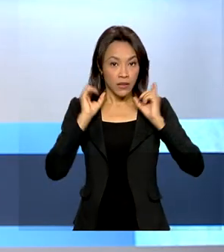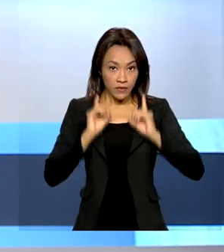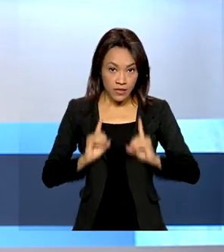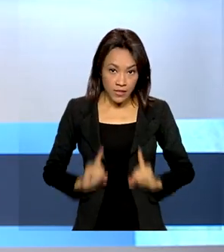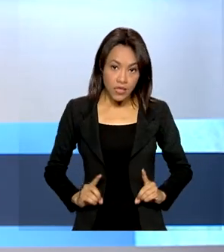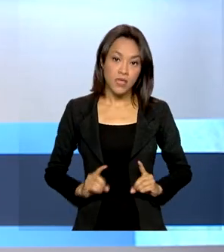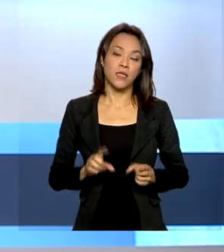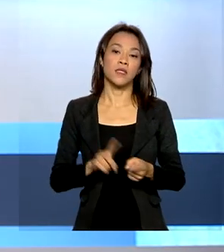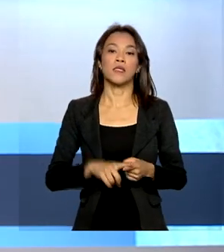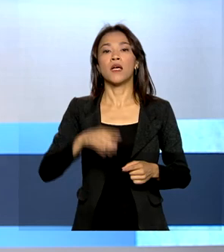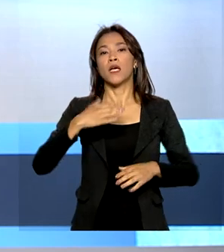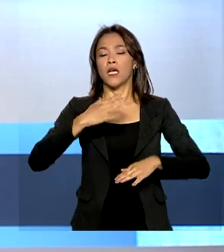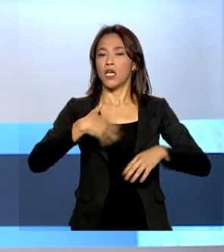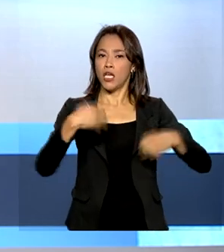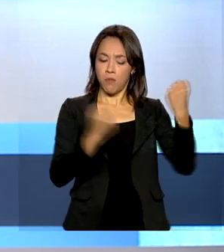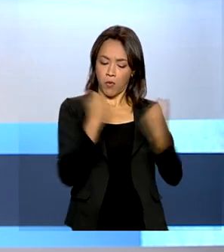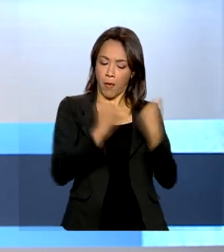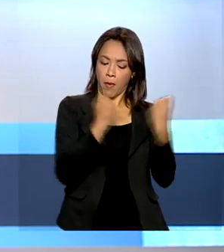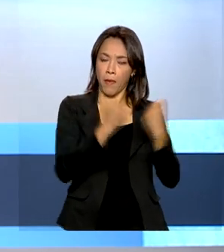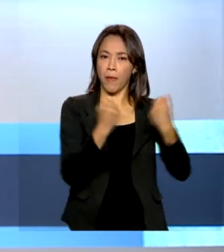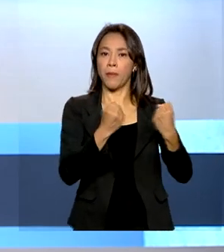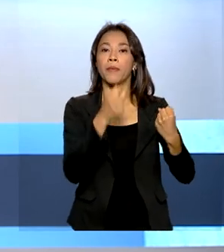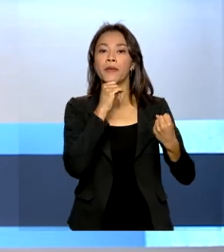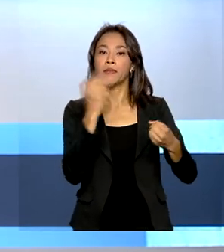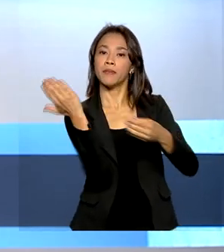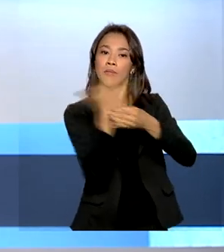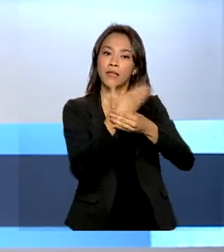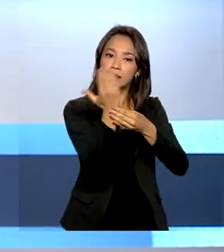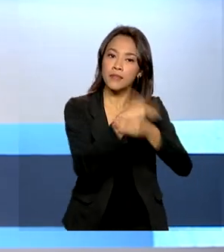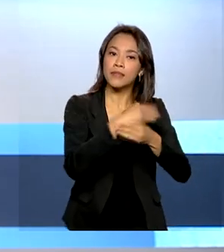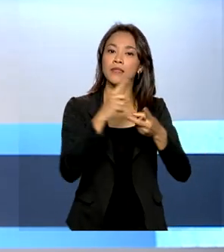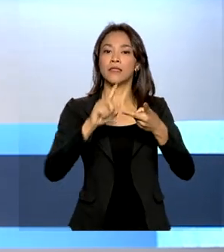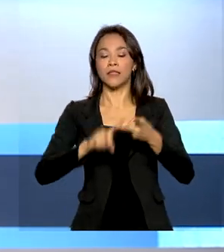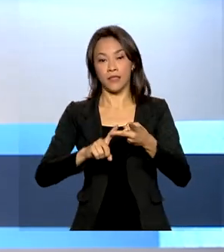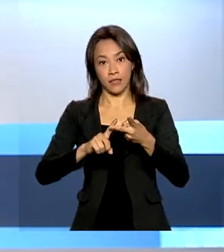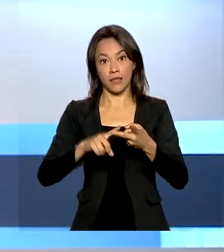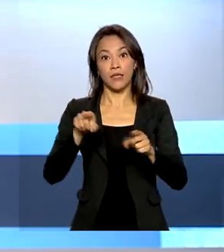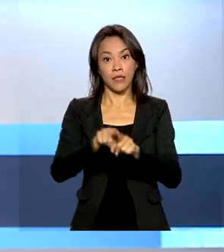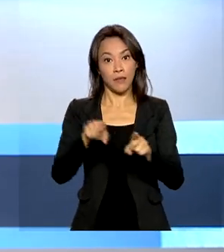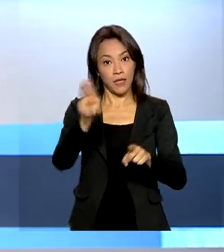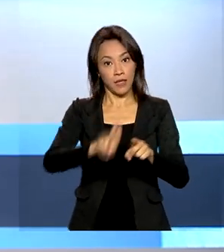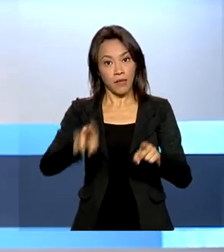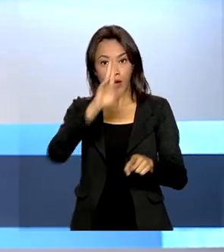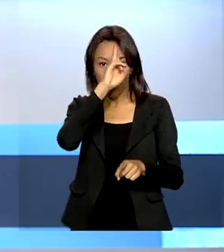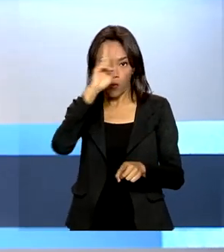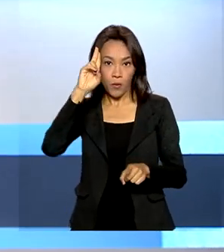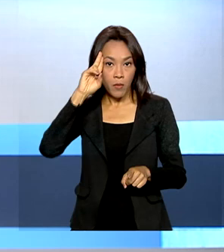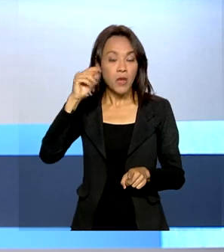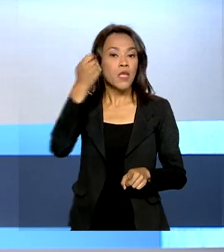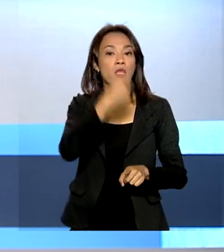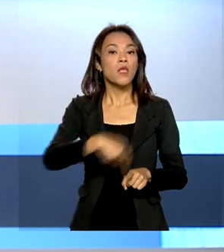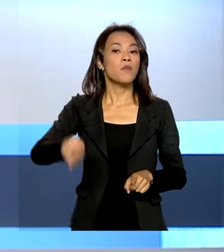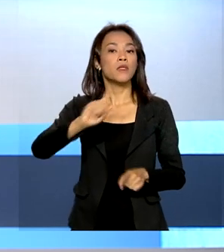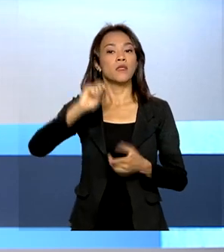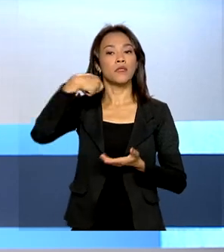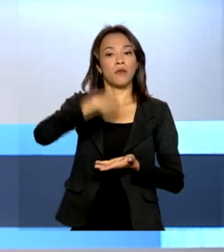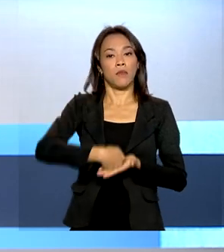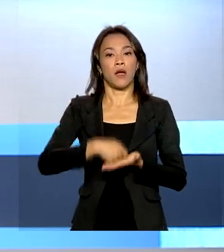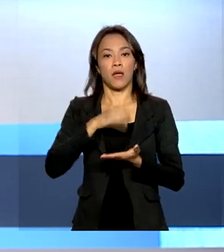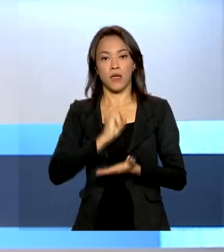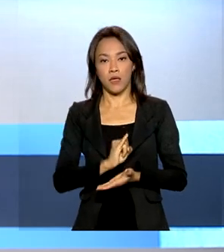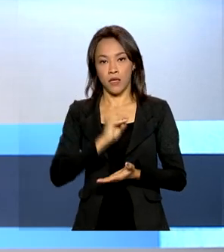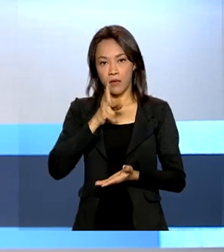e motoristas profissionais, como taxistas e motoristas de aplicativos, continuam isentos de pagar o IPI,